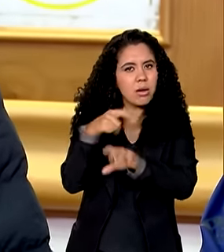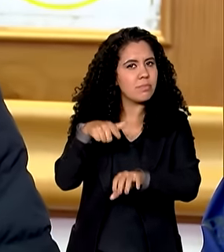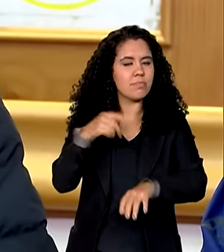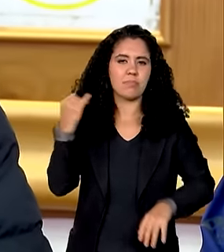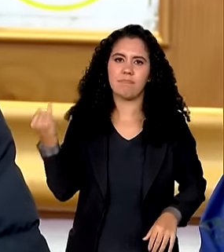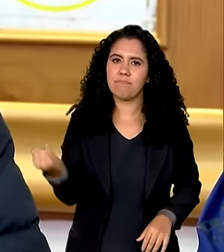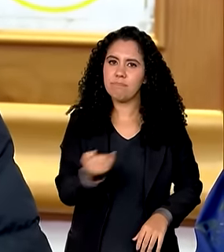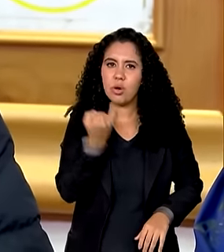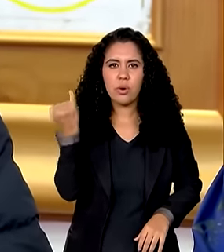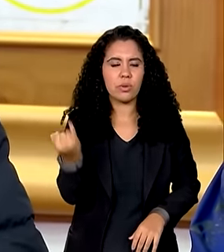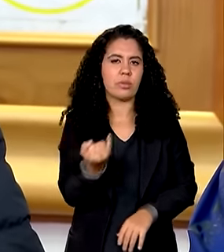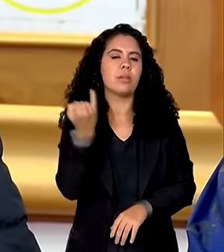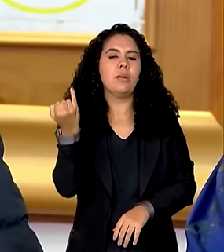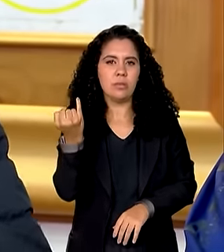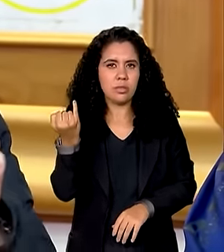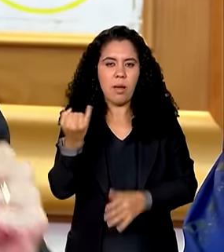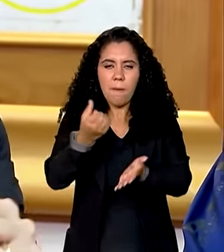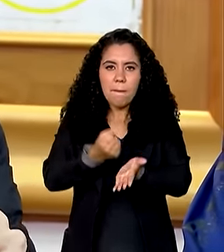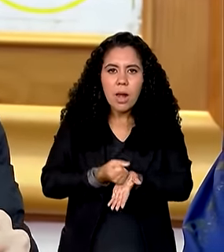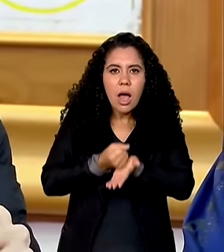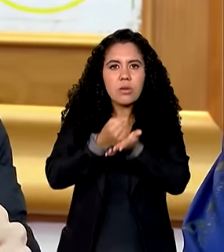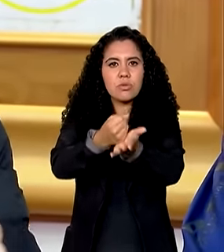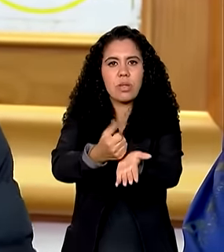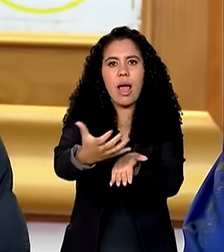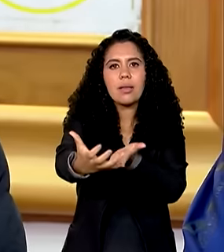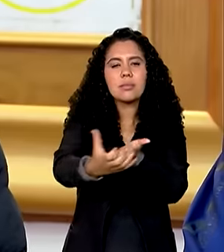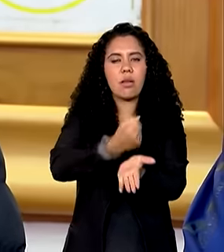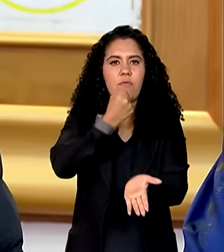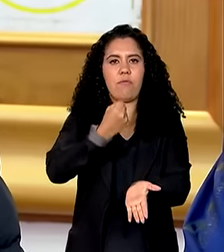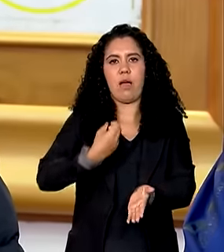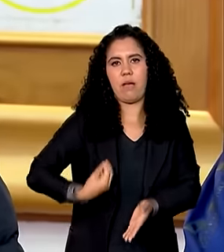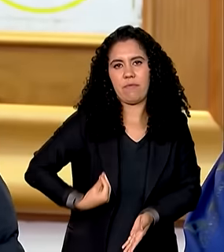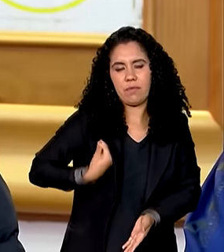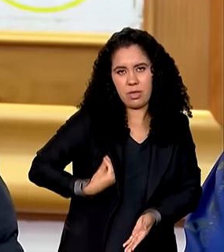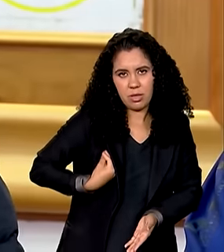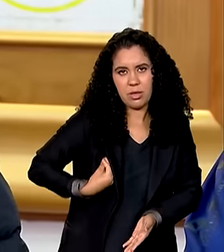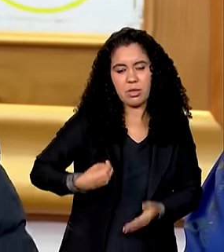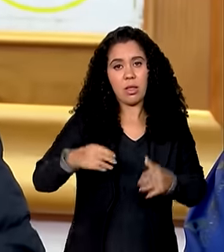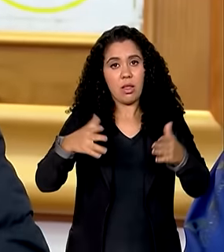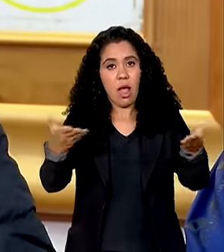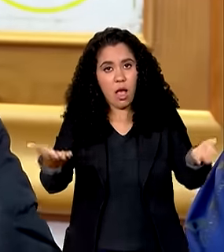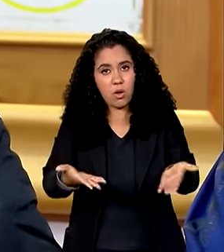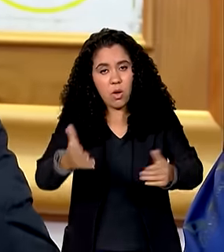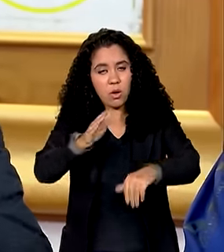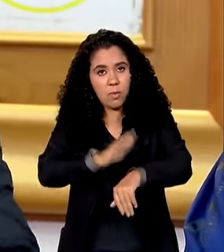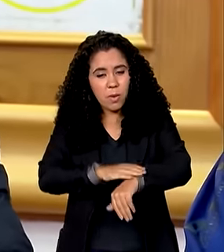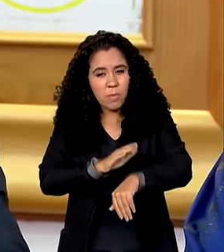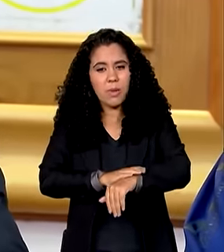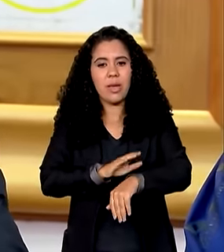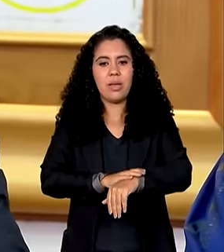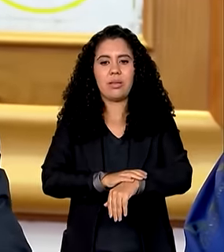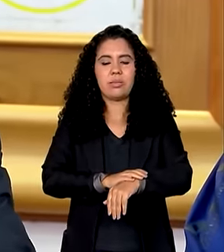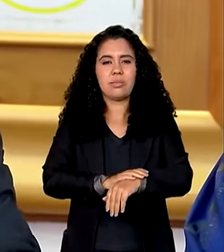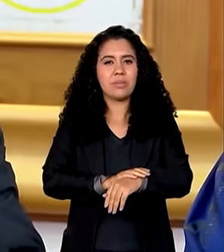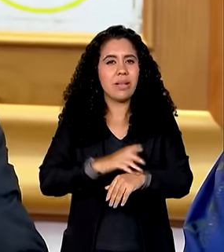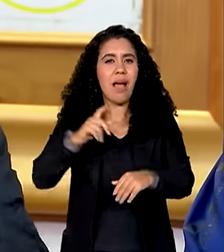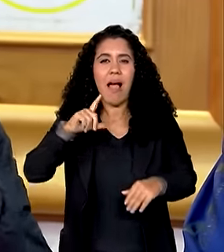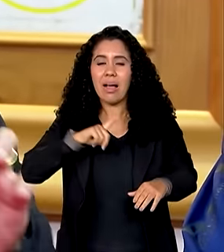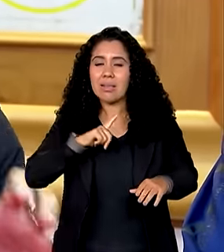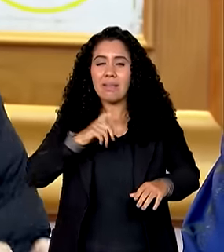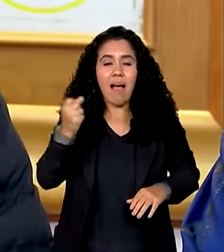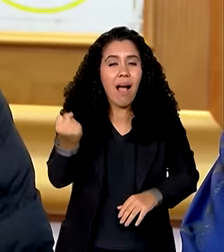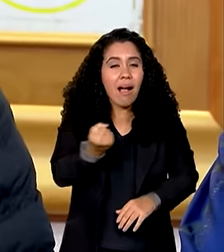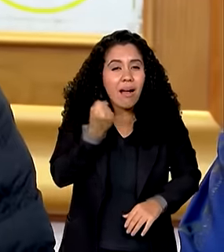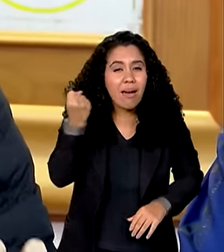inclusive para ajudar a salvar vidas nesse momento onde ainda está muito agudo o problema